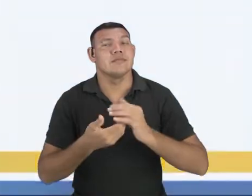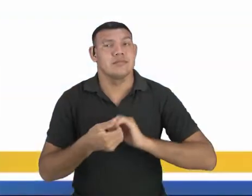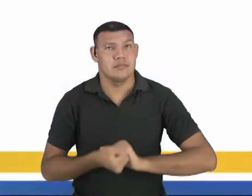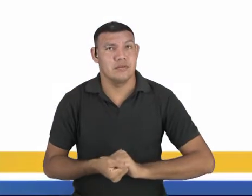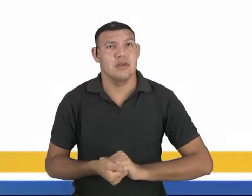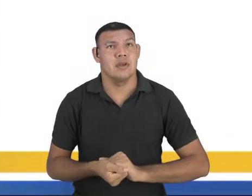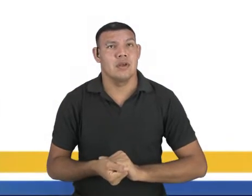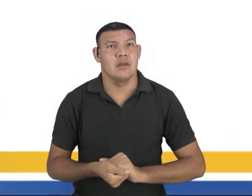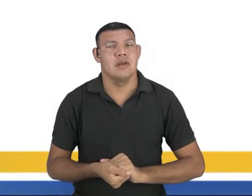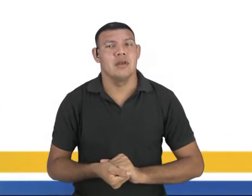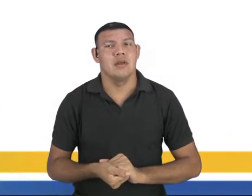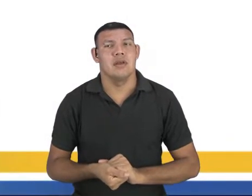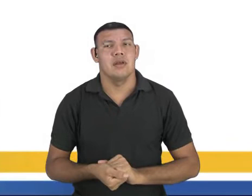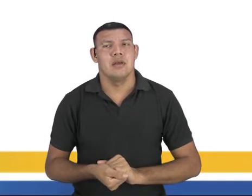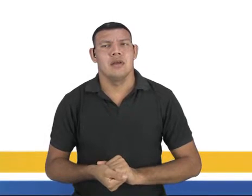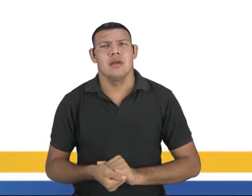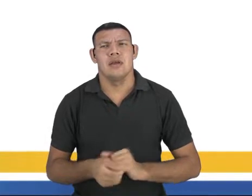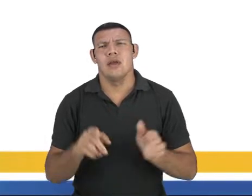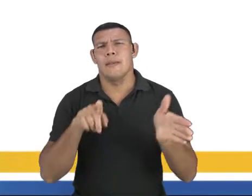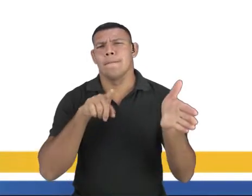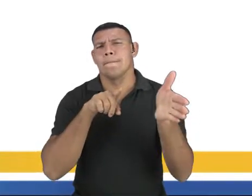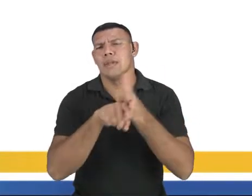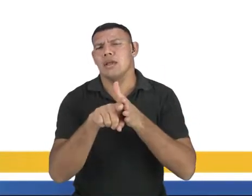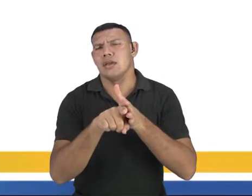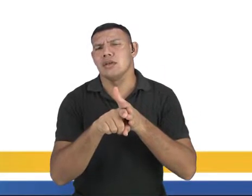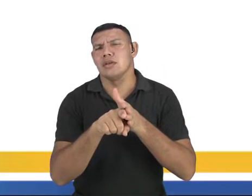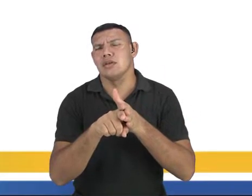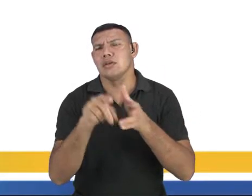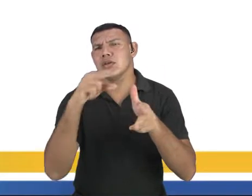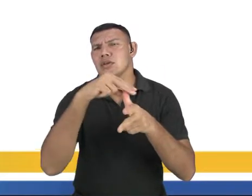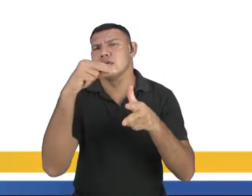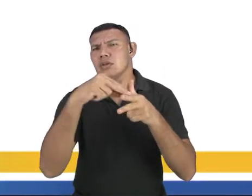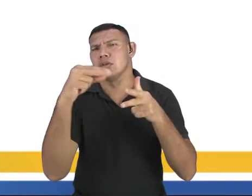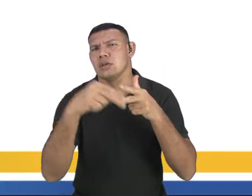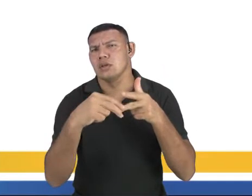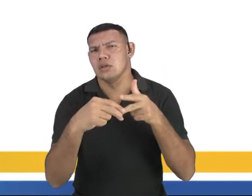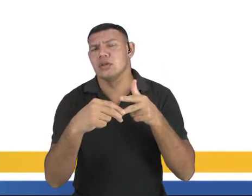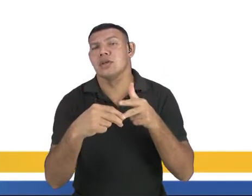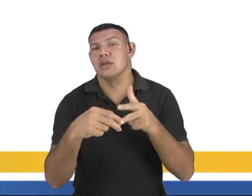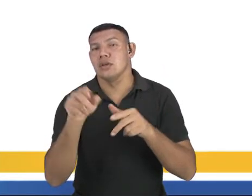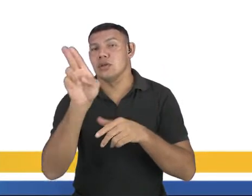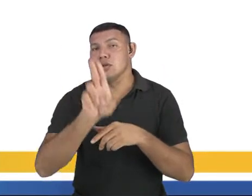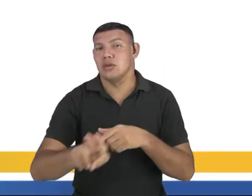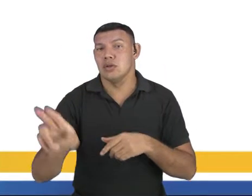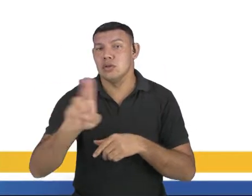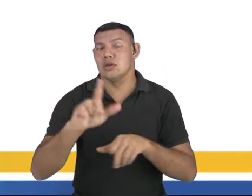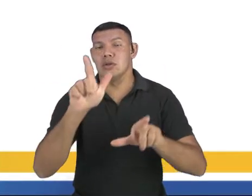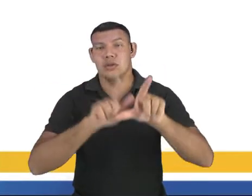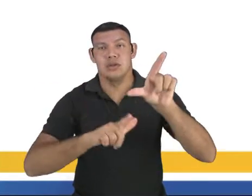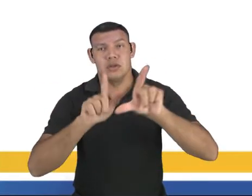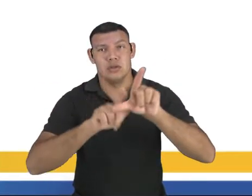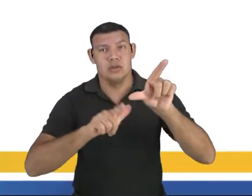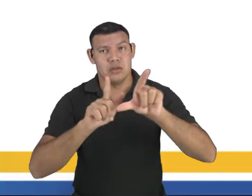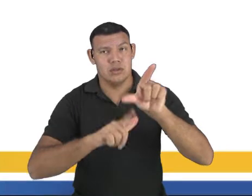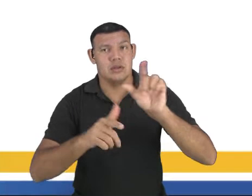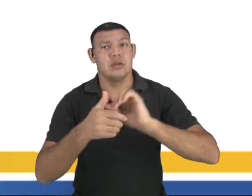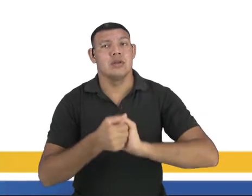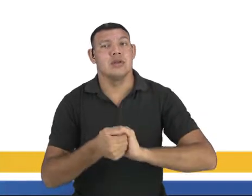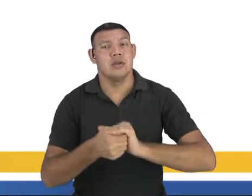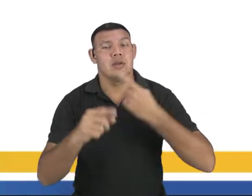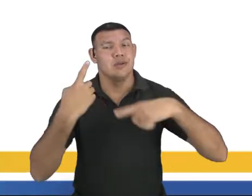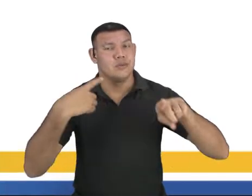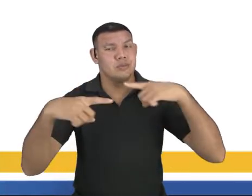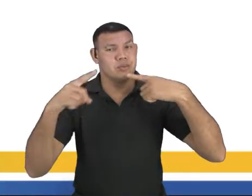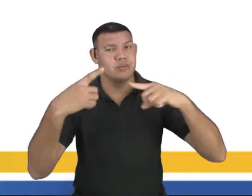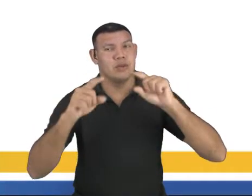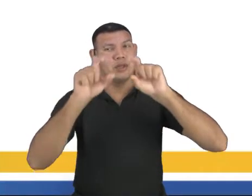Onde entram as questões para o Enem? As questões do Enem que usam letras de músicas no enunciado, tá?